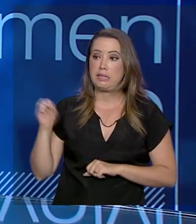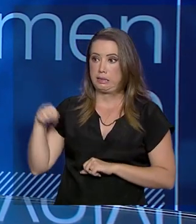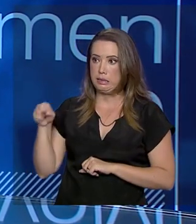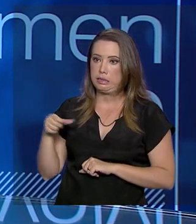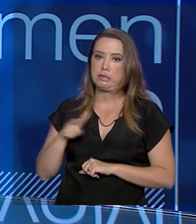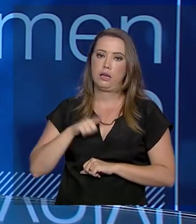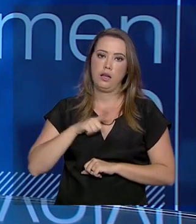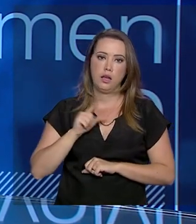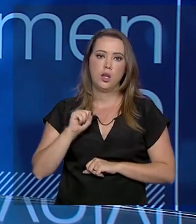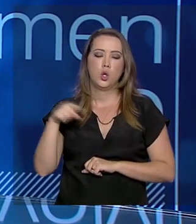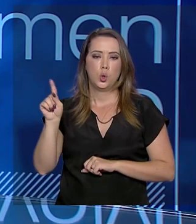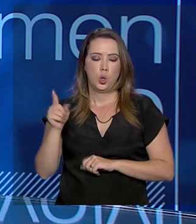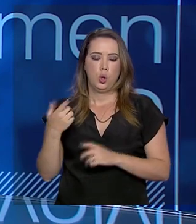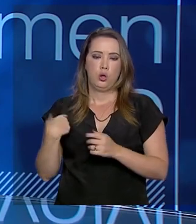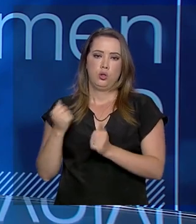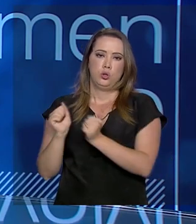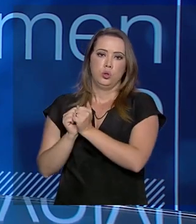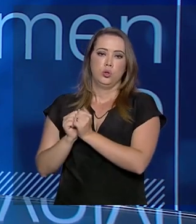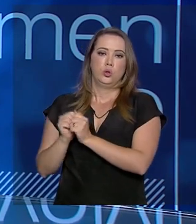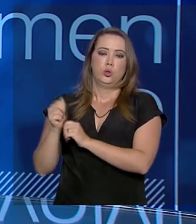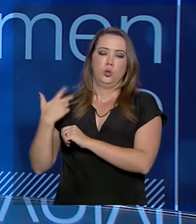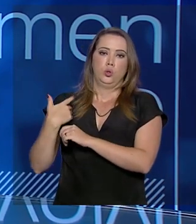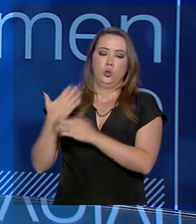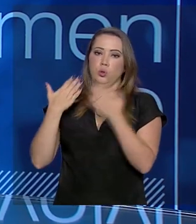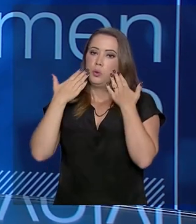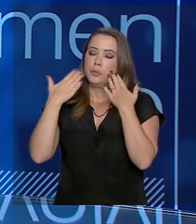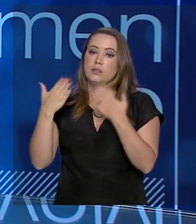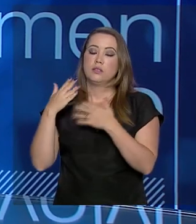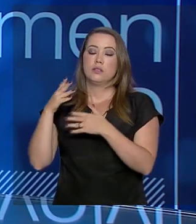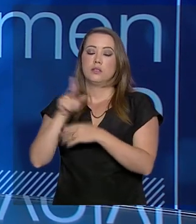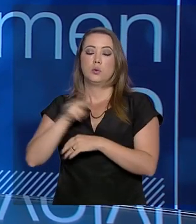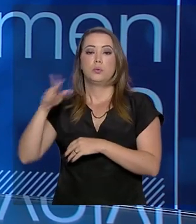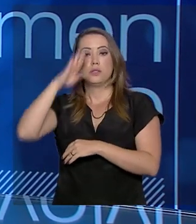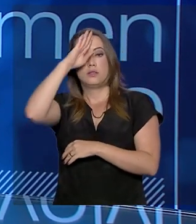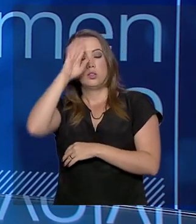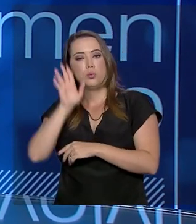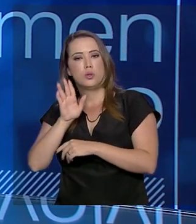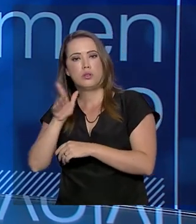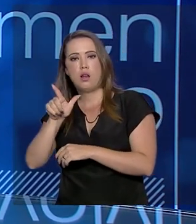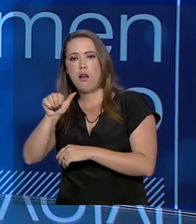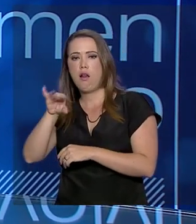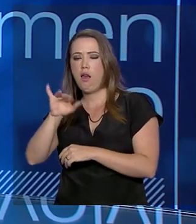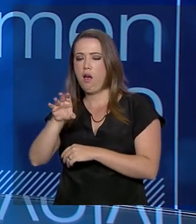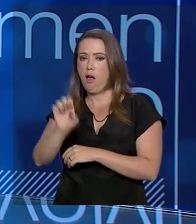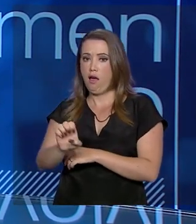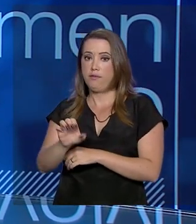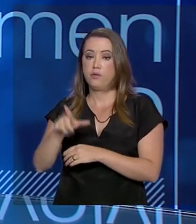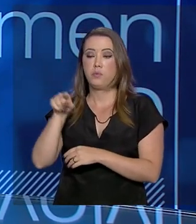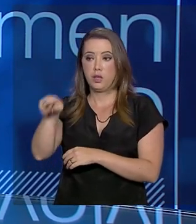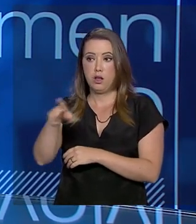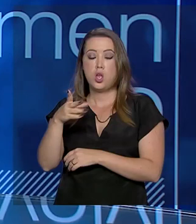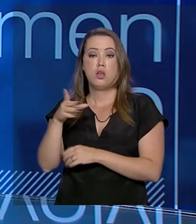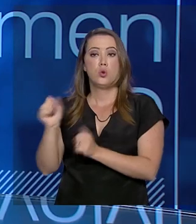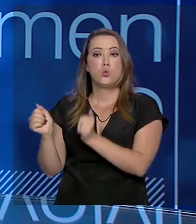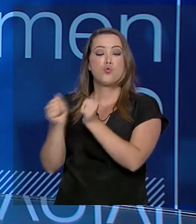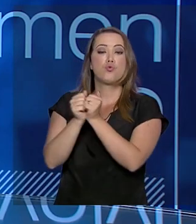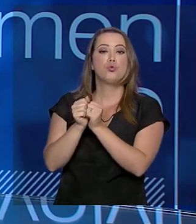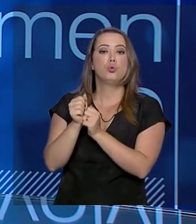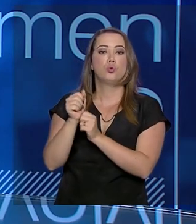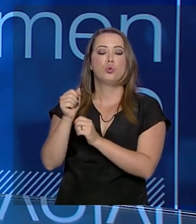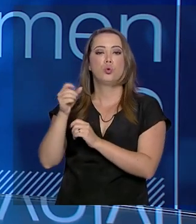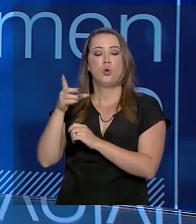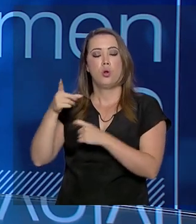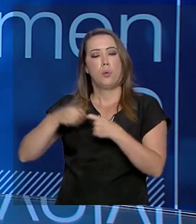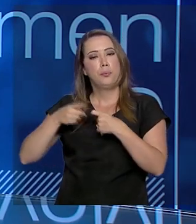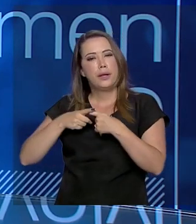Edmar, lá do Ceará, que liderou a pesquisa de pele de tilápia para cuidados com a queimadura. A queimadura,